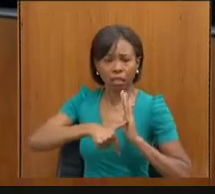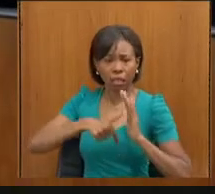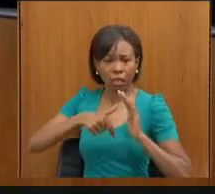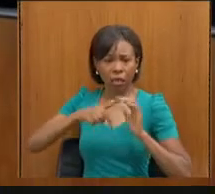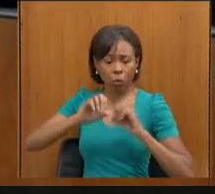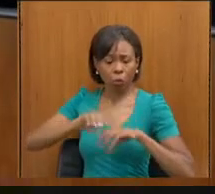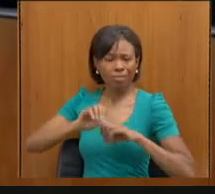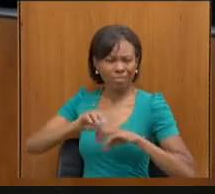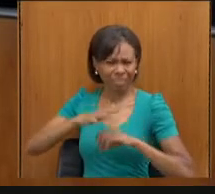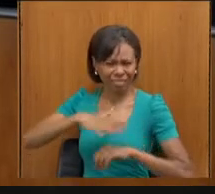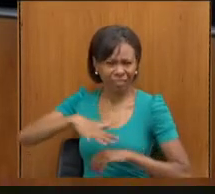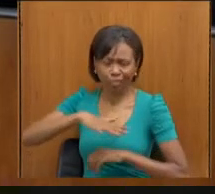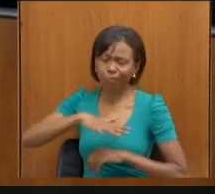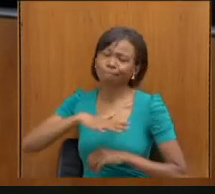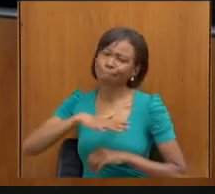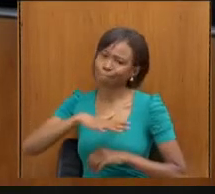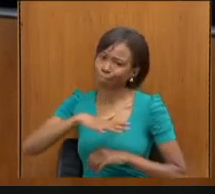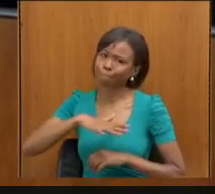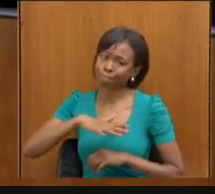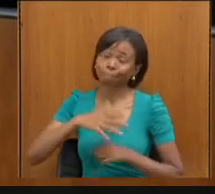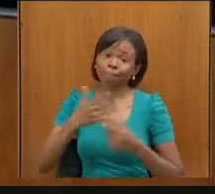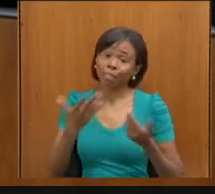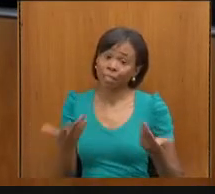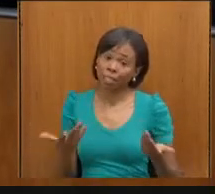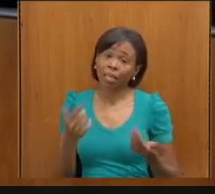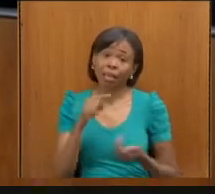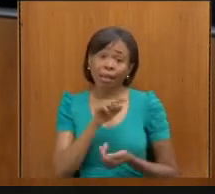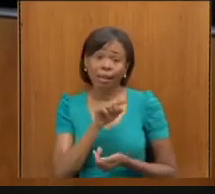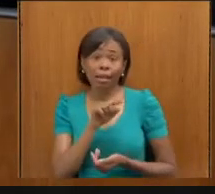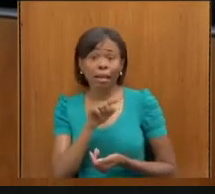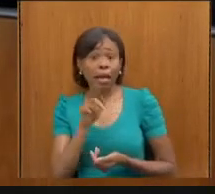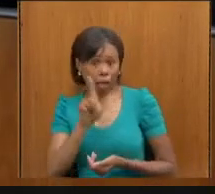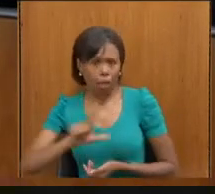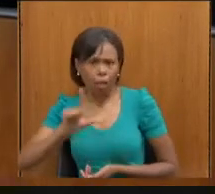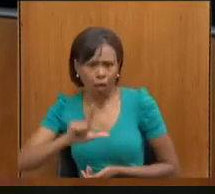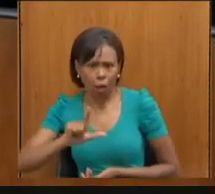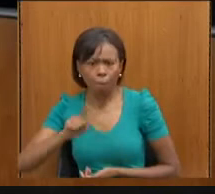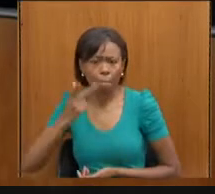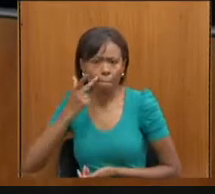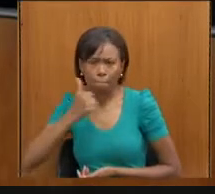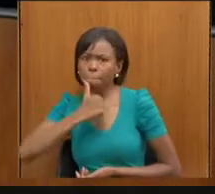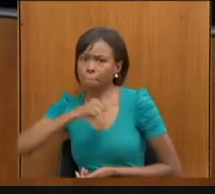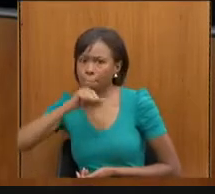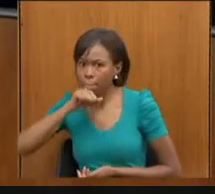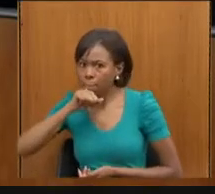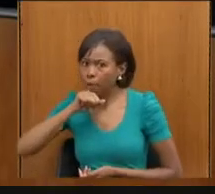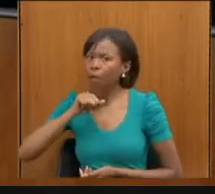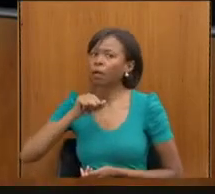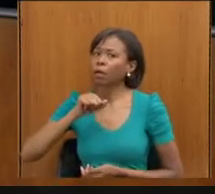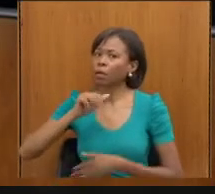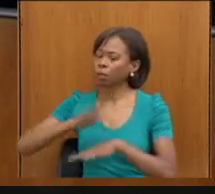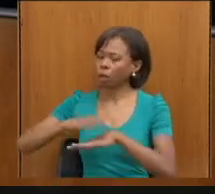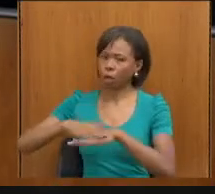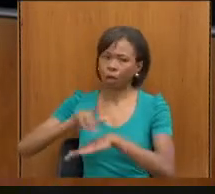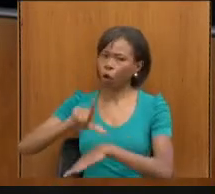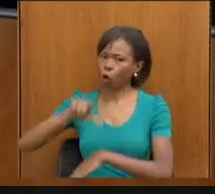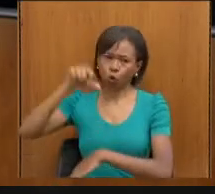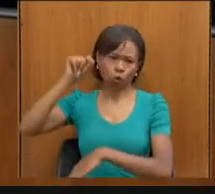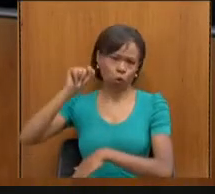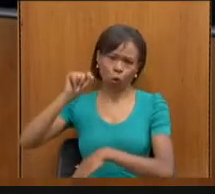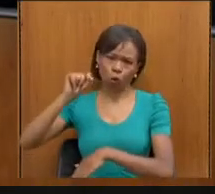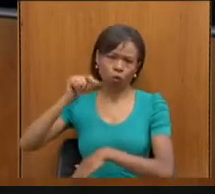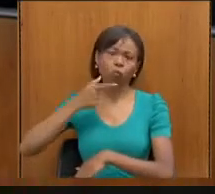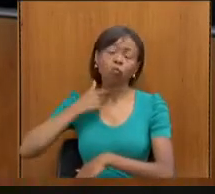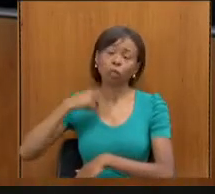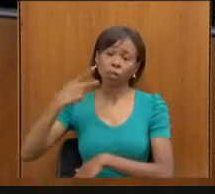uma inclusão. É óbvio que a escolha dos pais é o que tem que prevalecer. O pai que quer deixar o seu filho